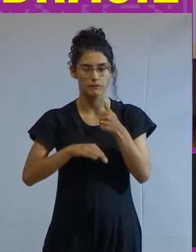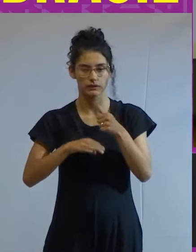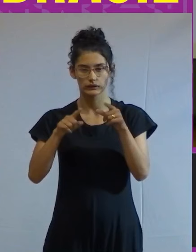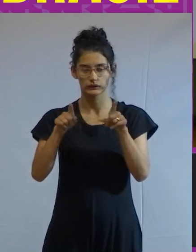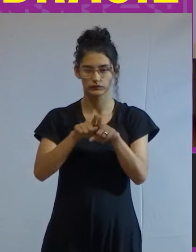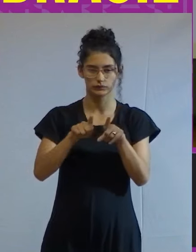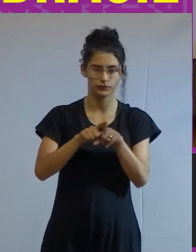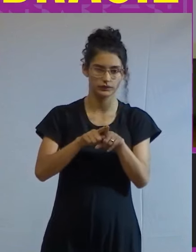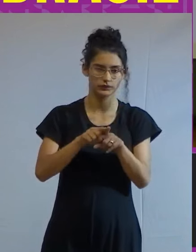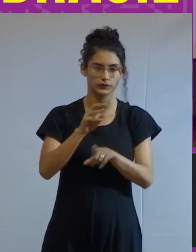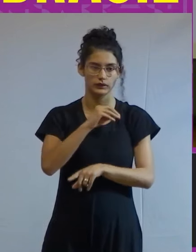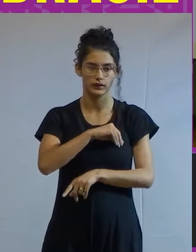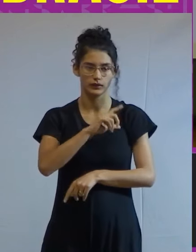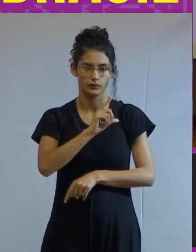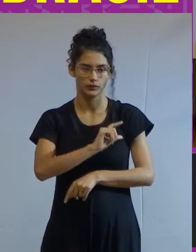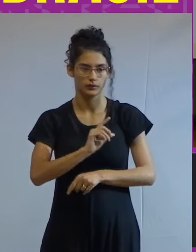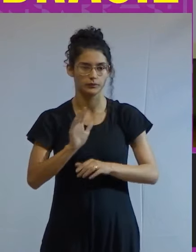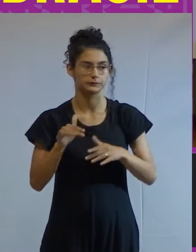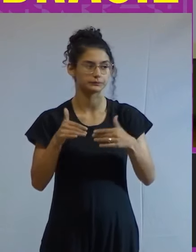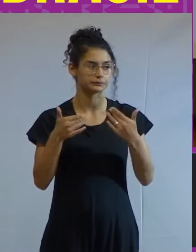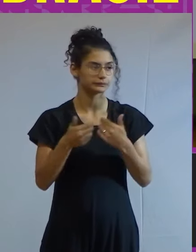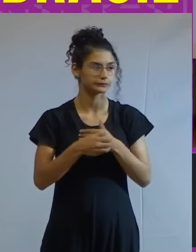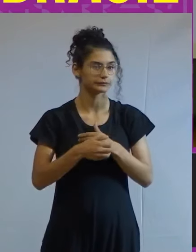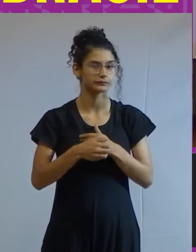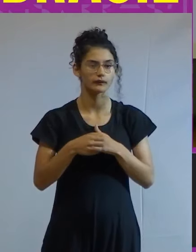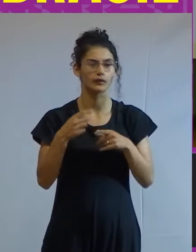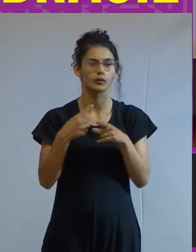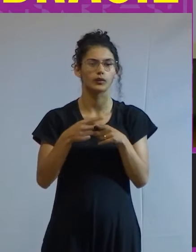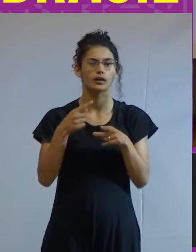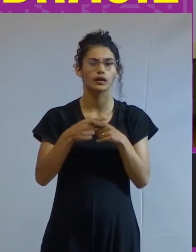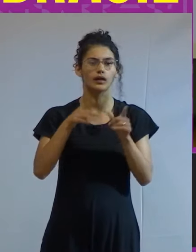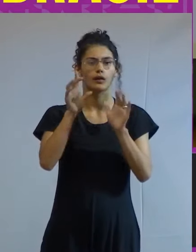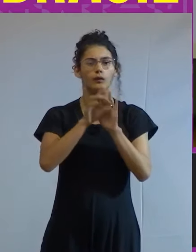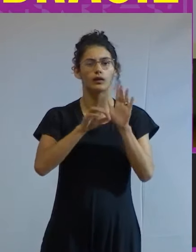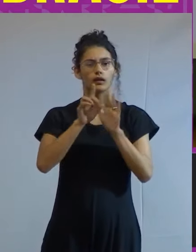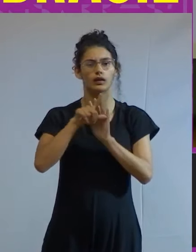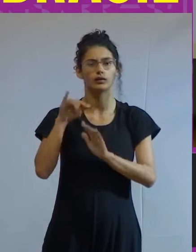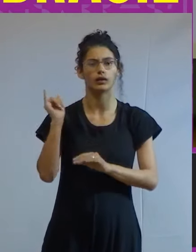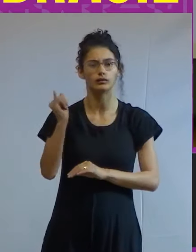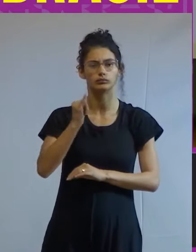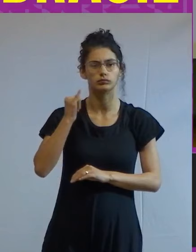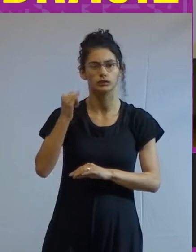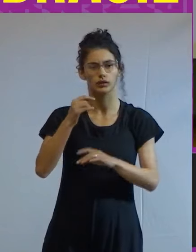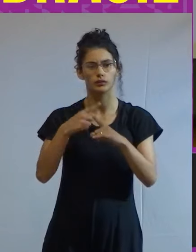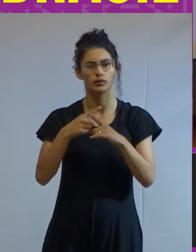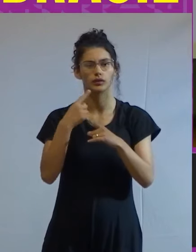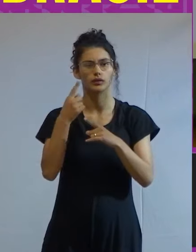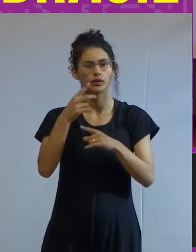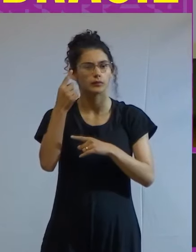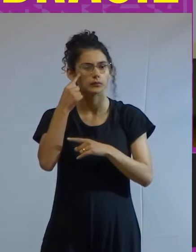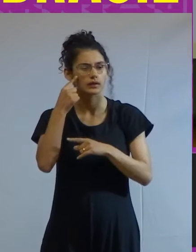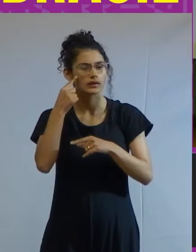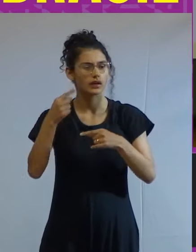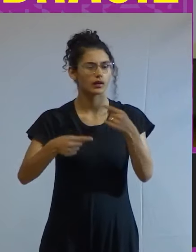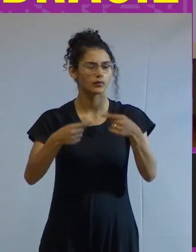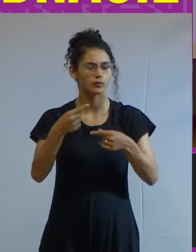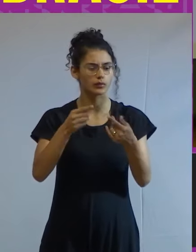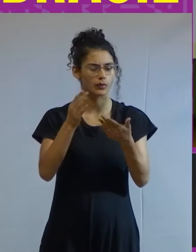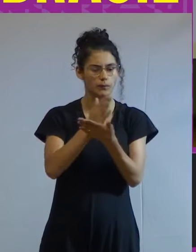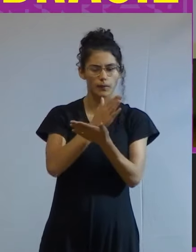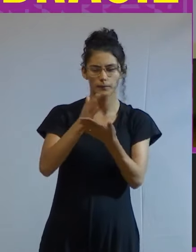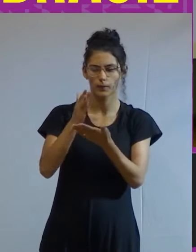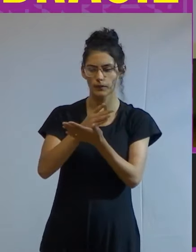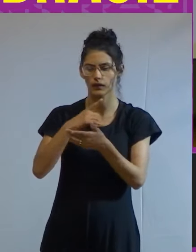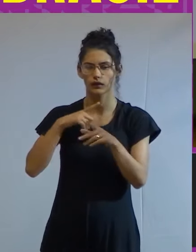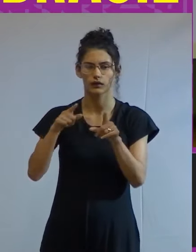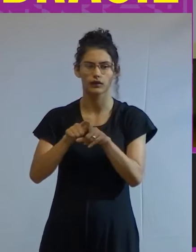do salário mínimo então por que esse dado é tão importante porque quando você vai pensar em política redistributiva e